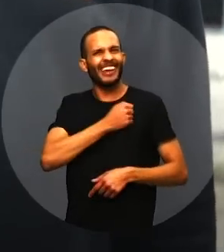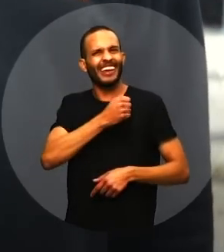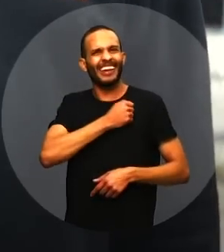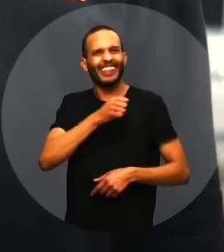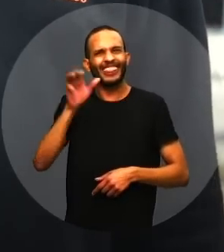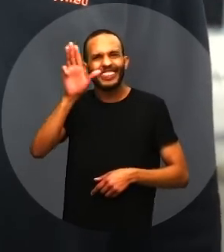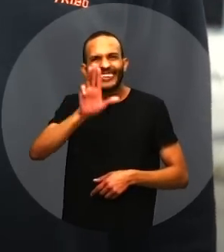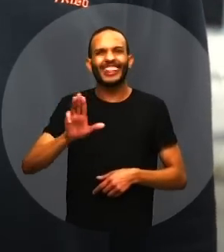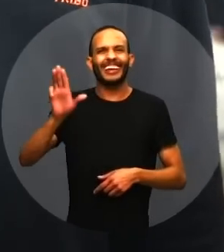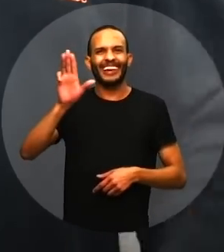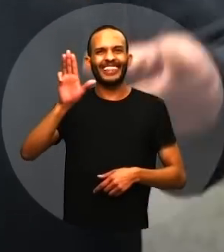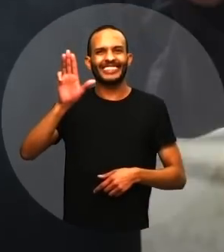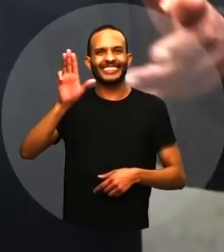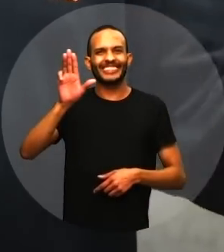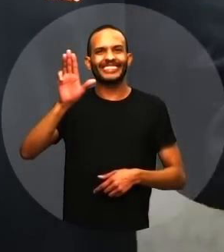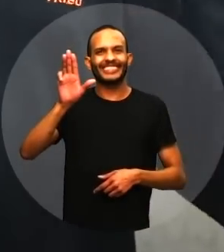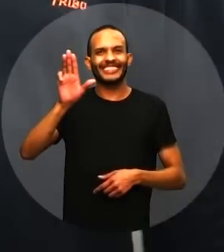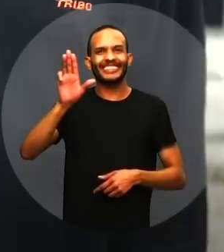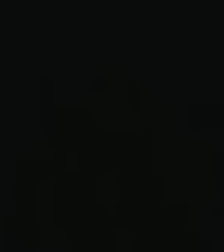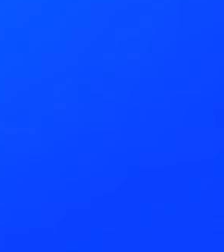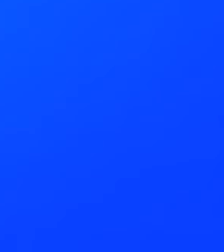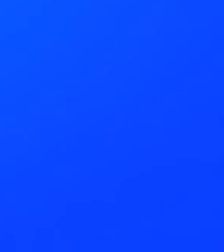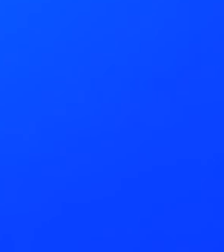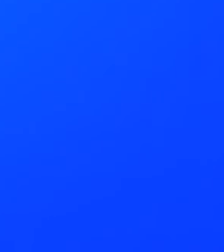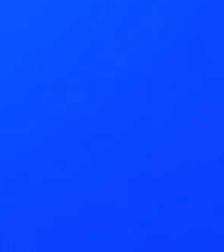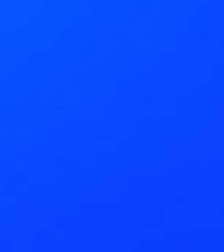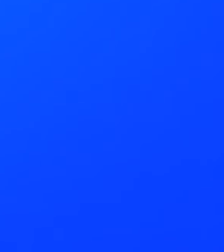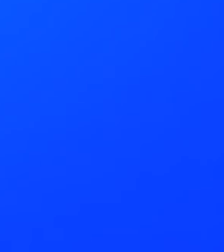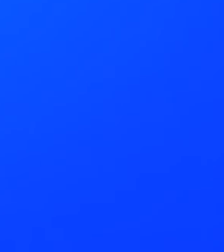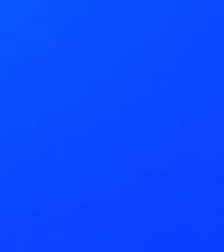É Lula Mais uma Todo mundo é Lula, irmão